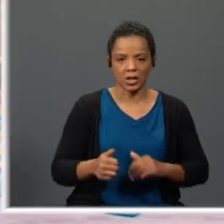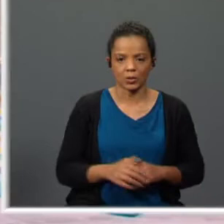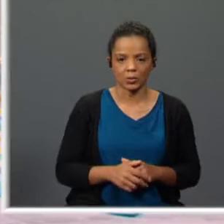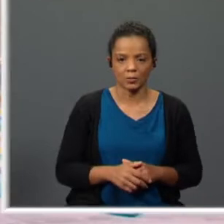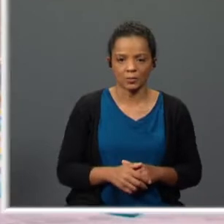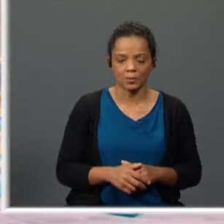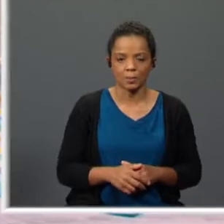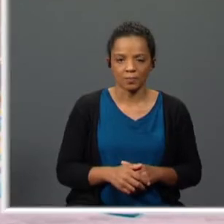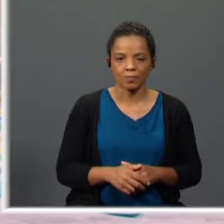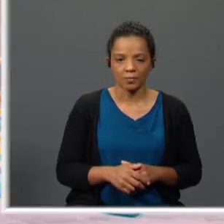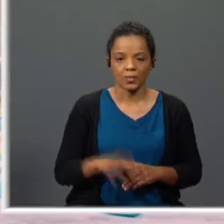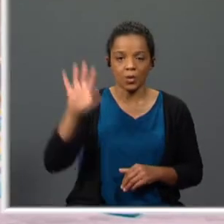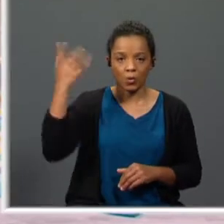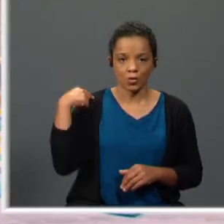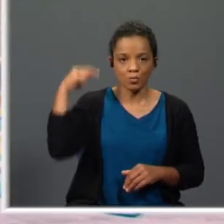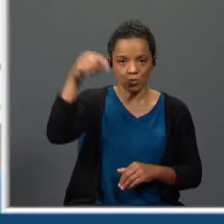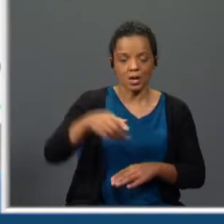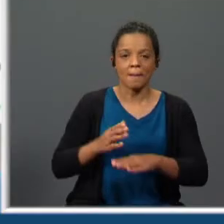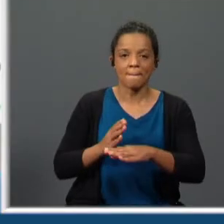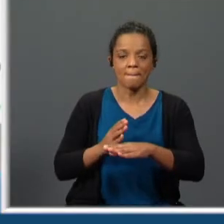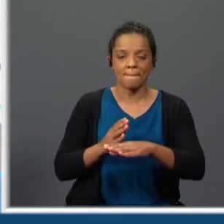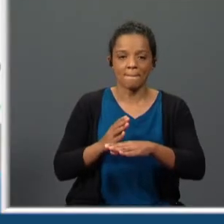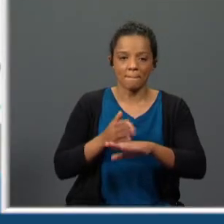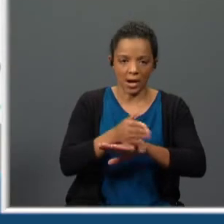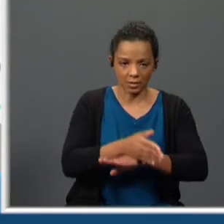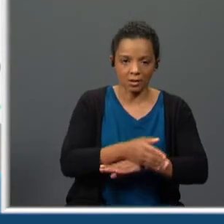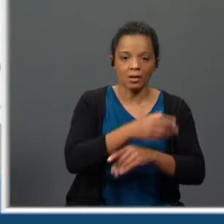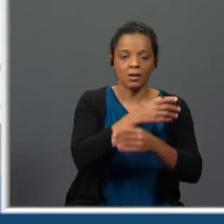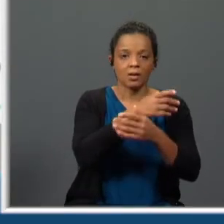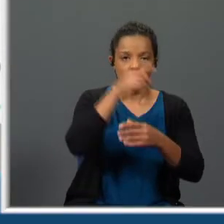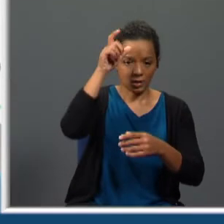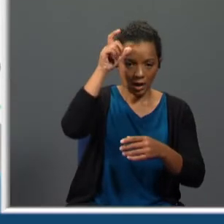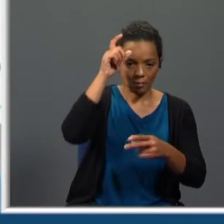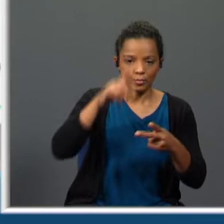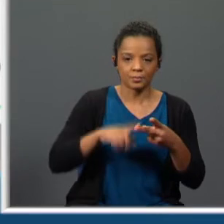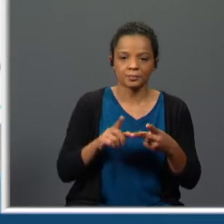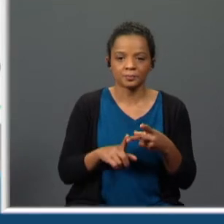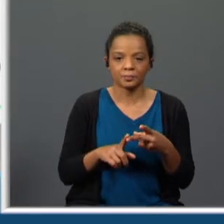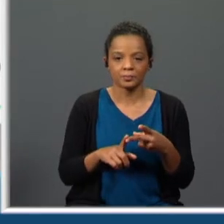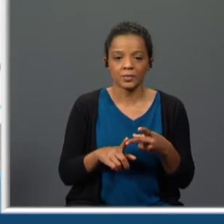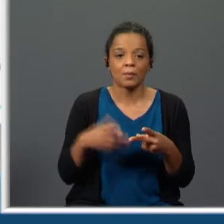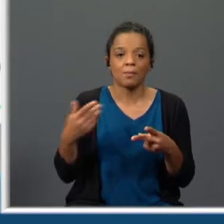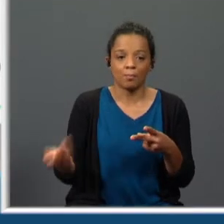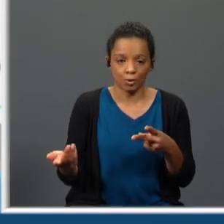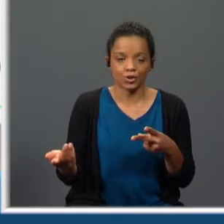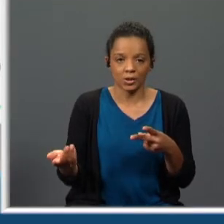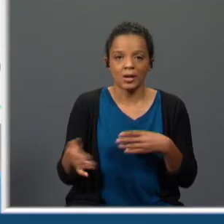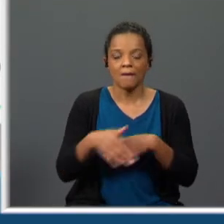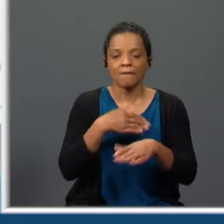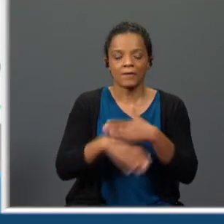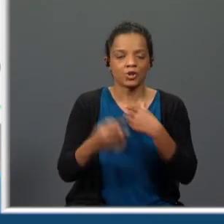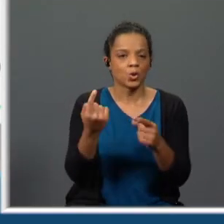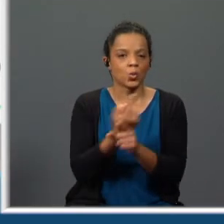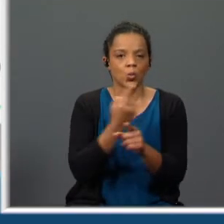corrigindo é quando se dirigia à barca do diabo não é e por fim pois ela fez obras